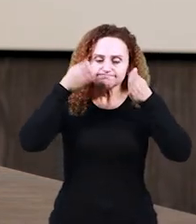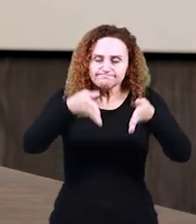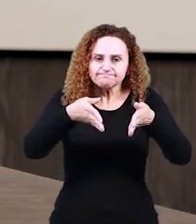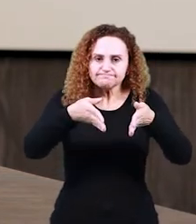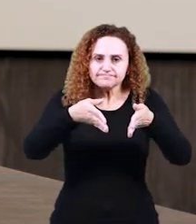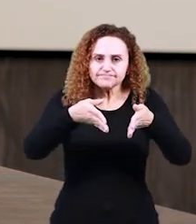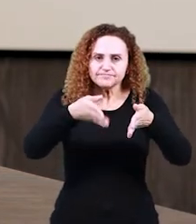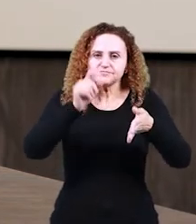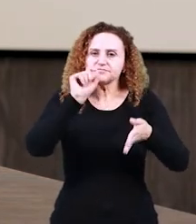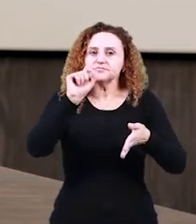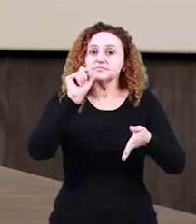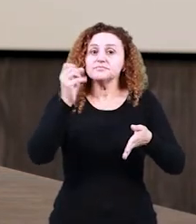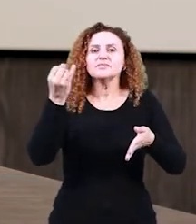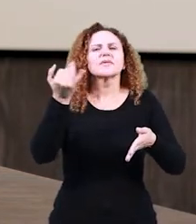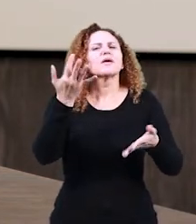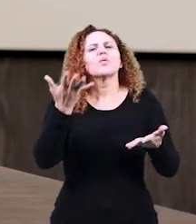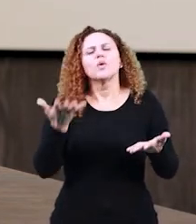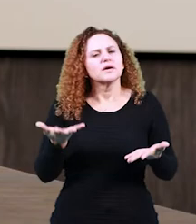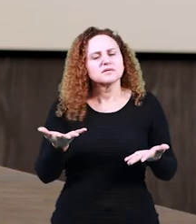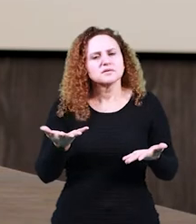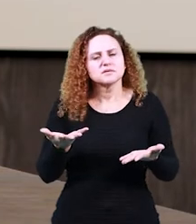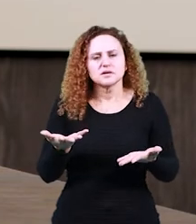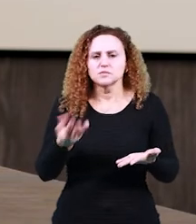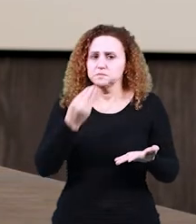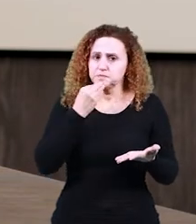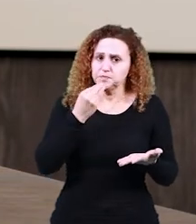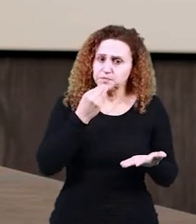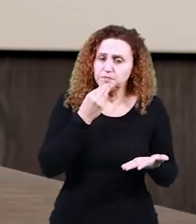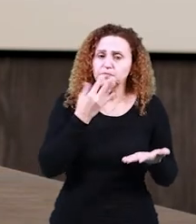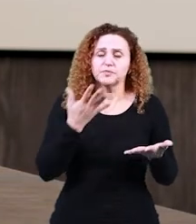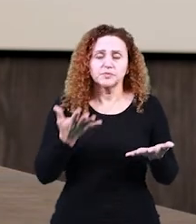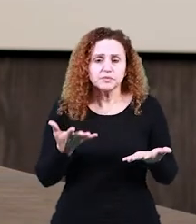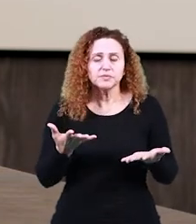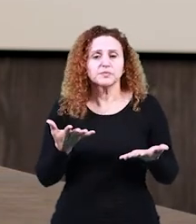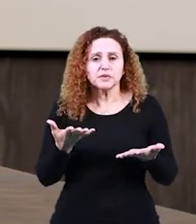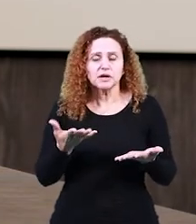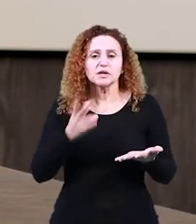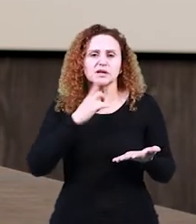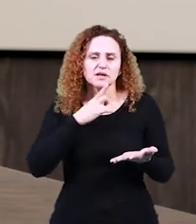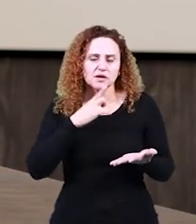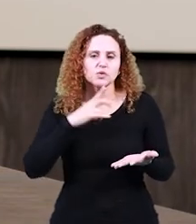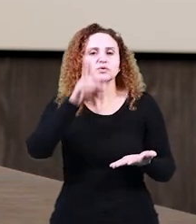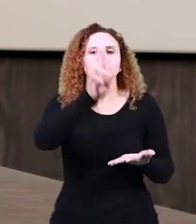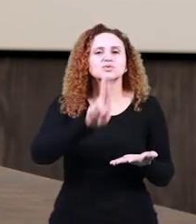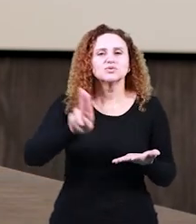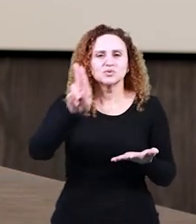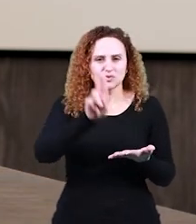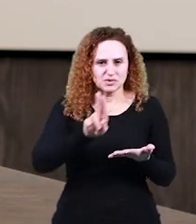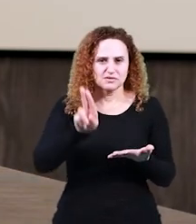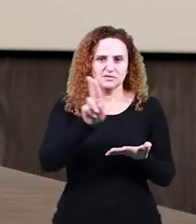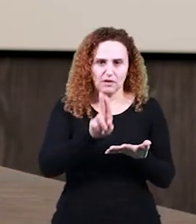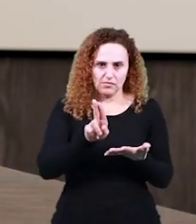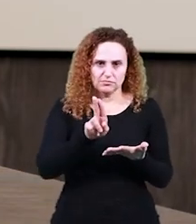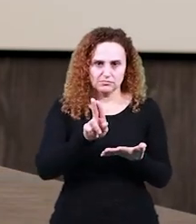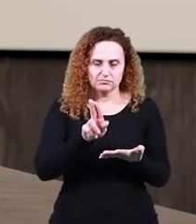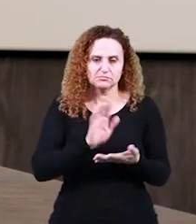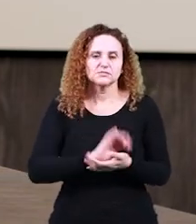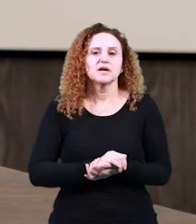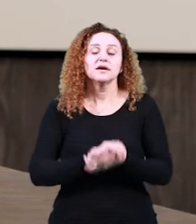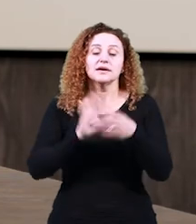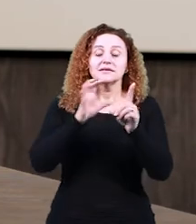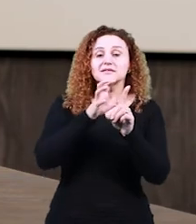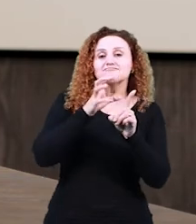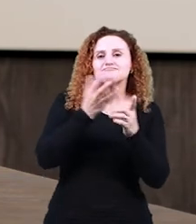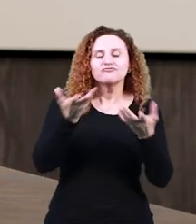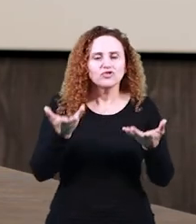Então, ele vai ver quais são as possibilidades de ter sido usado uma variante ou outra. É isso,